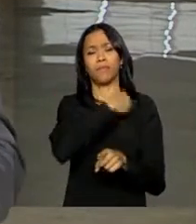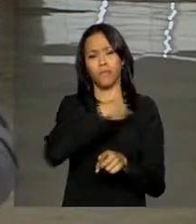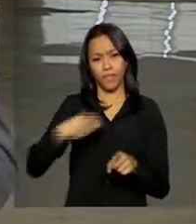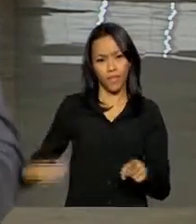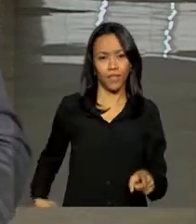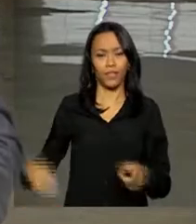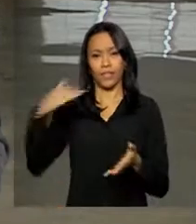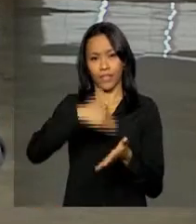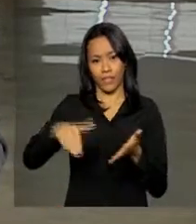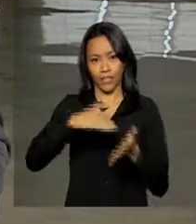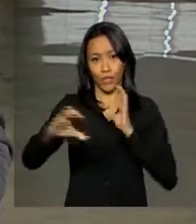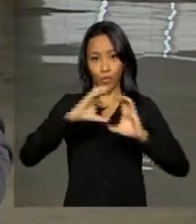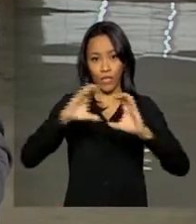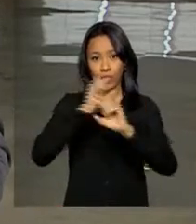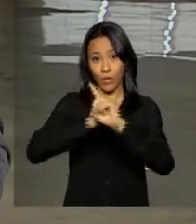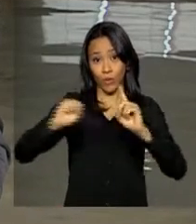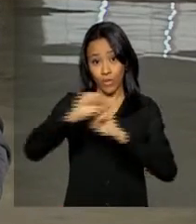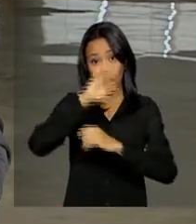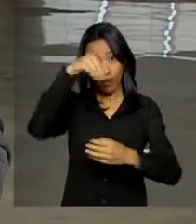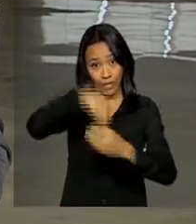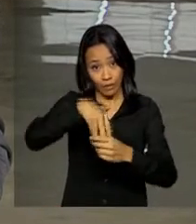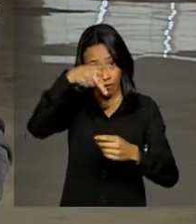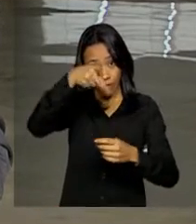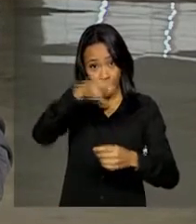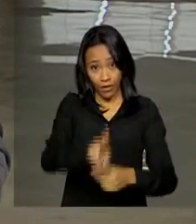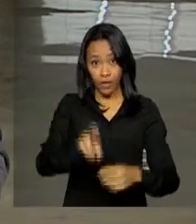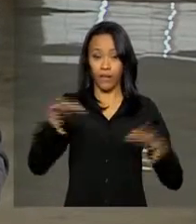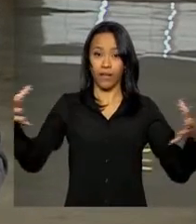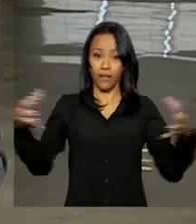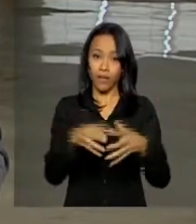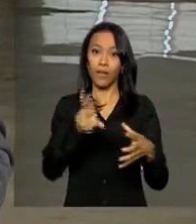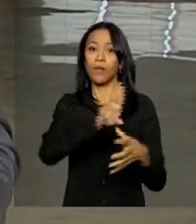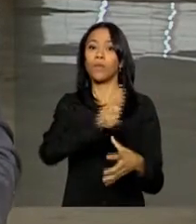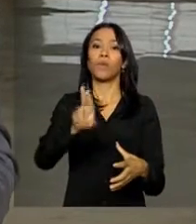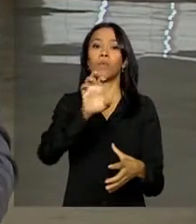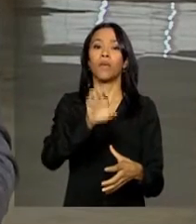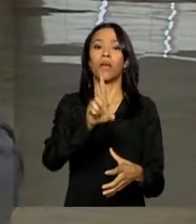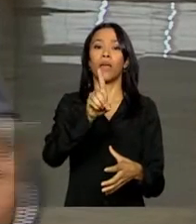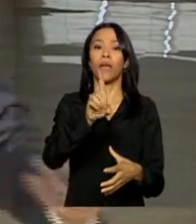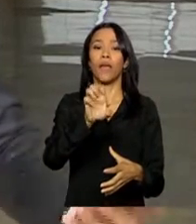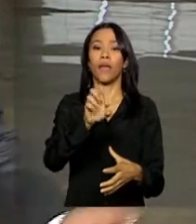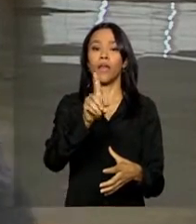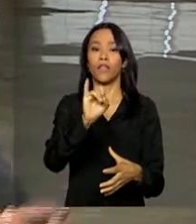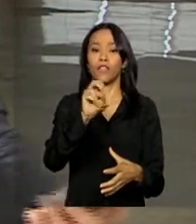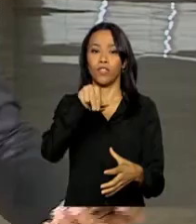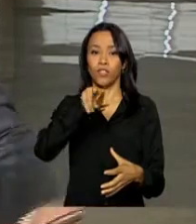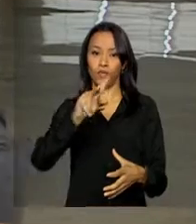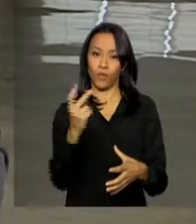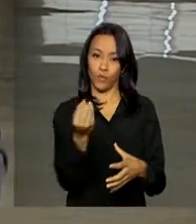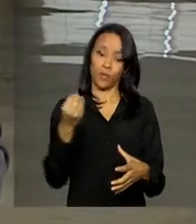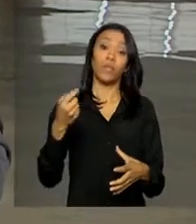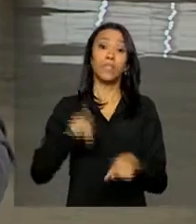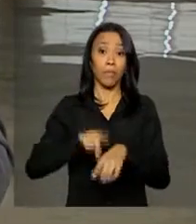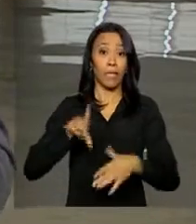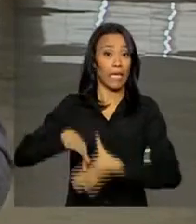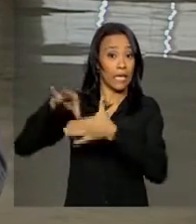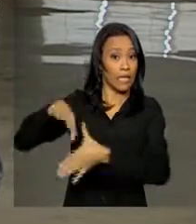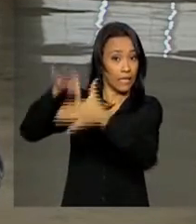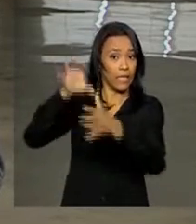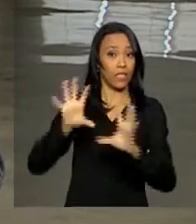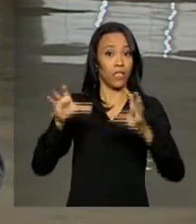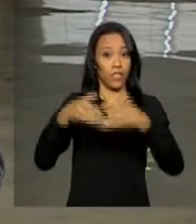da Secretaria de Comunicação Social da Presidência da República, Edinho Silva. Os líderes do governo na Câmara e no Senado